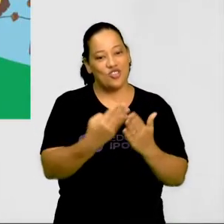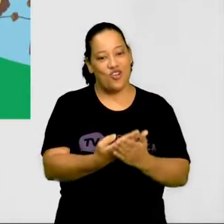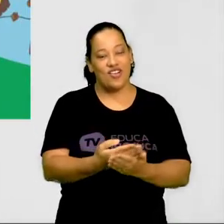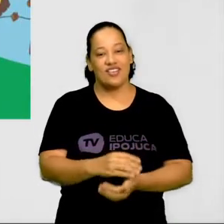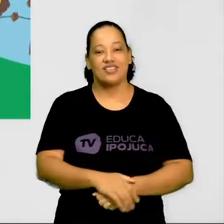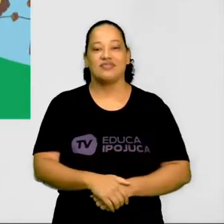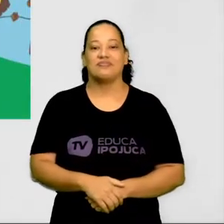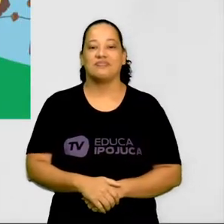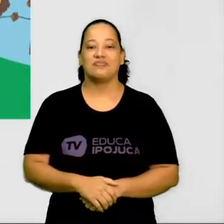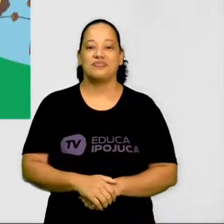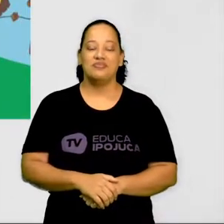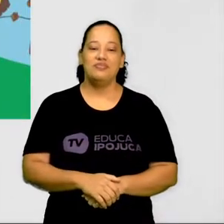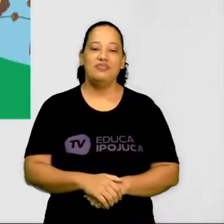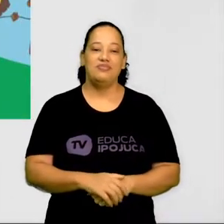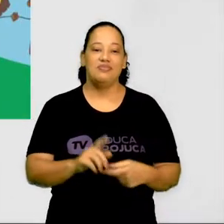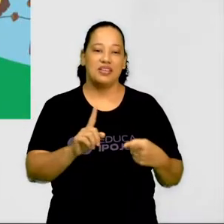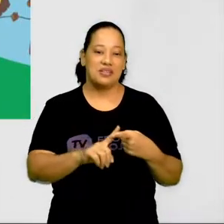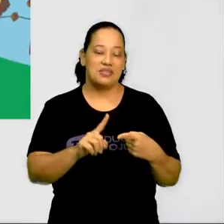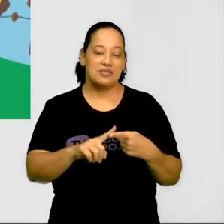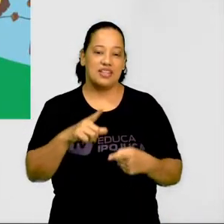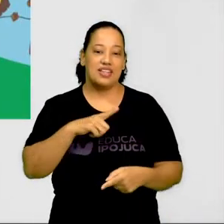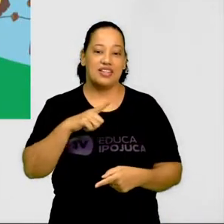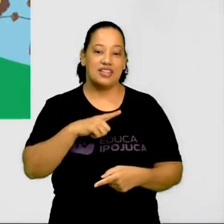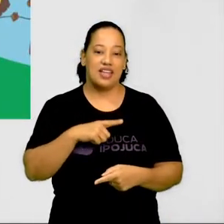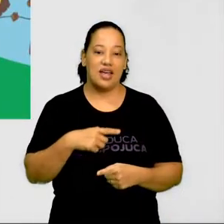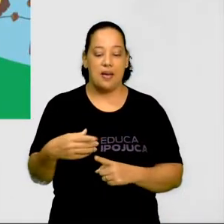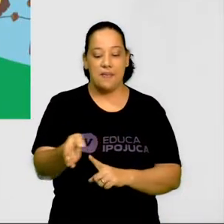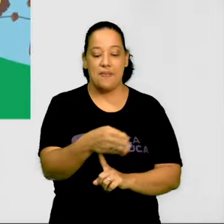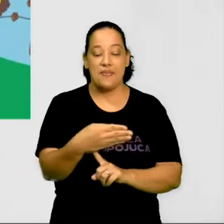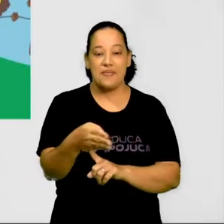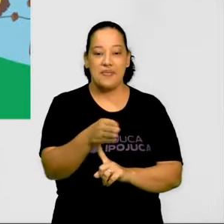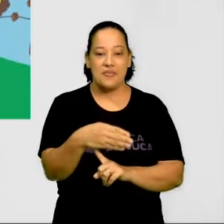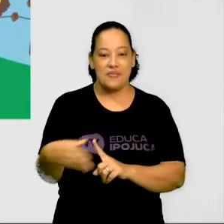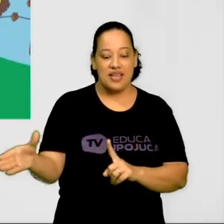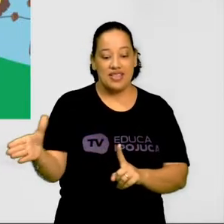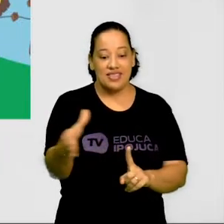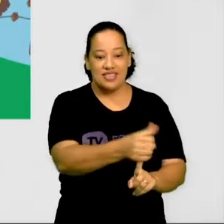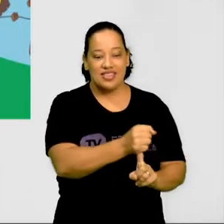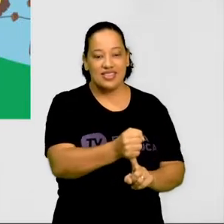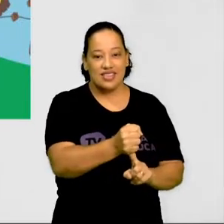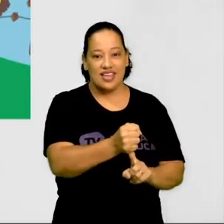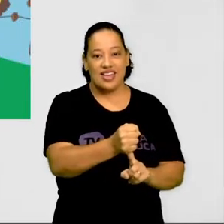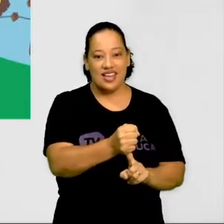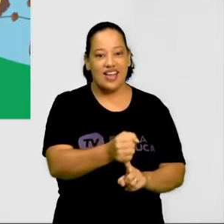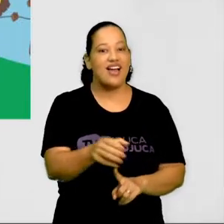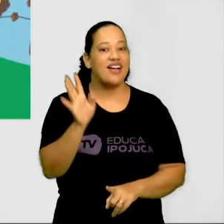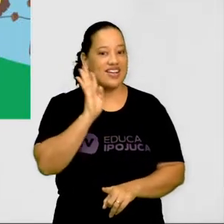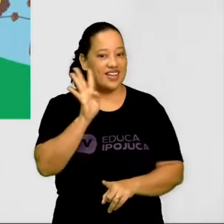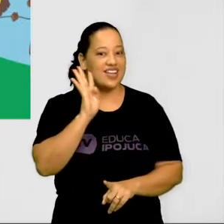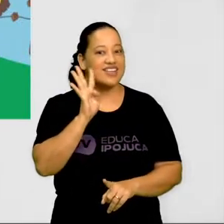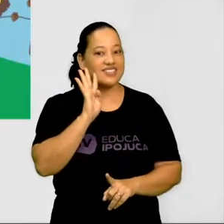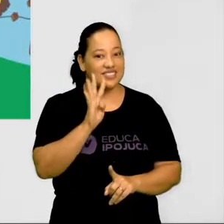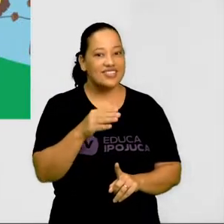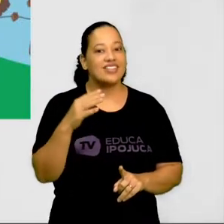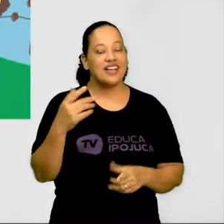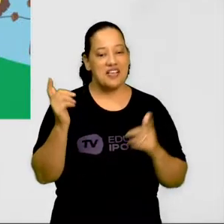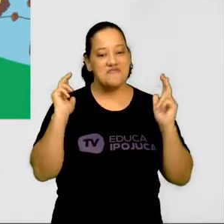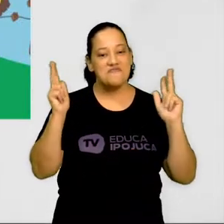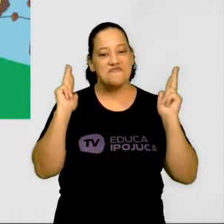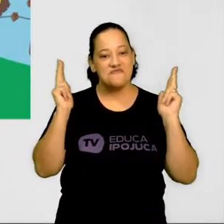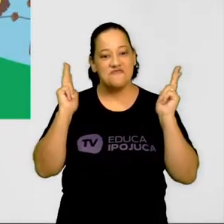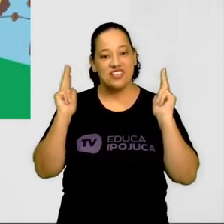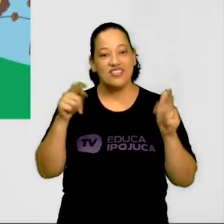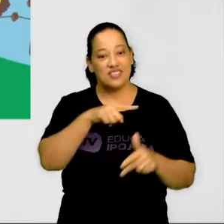Temos também a barra bandeira. É uma brincadeira bem divertida. Quem já